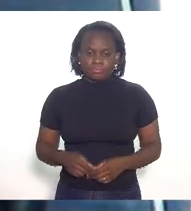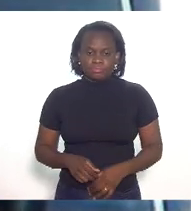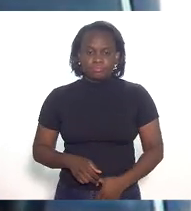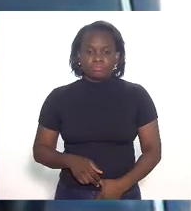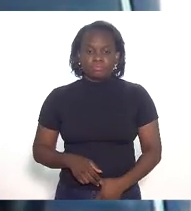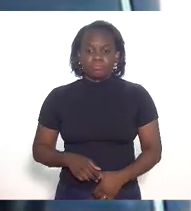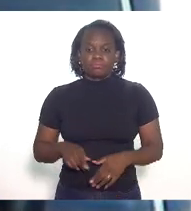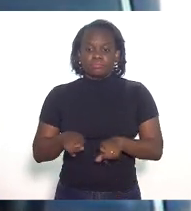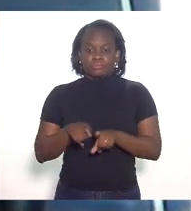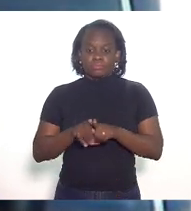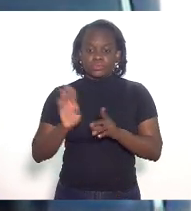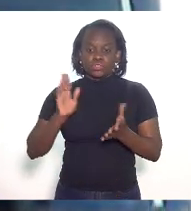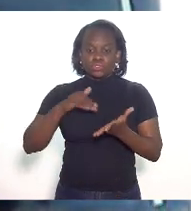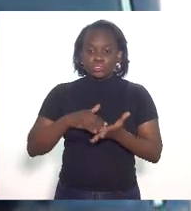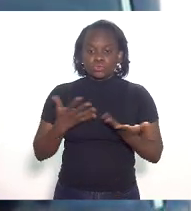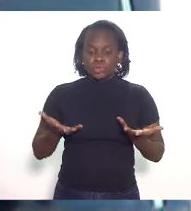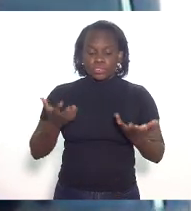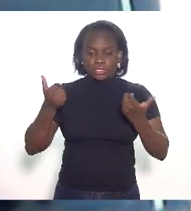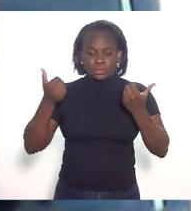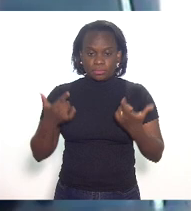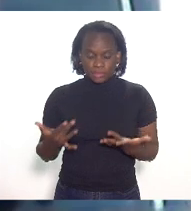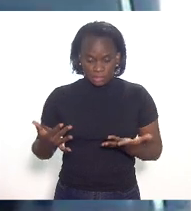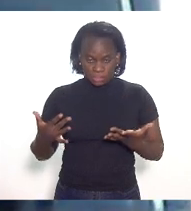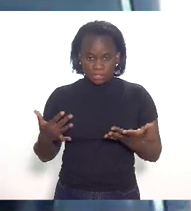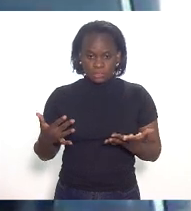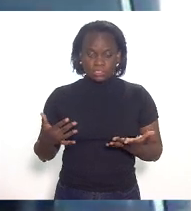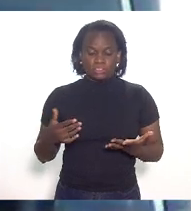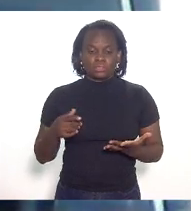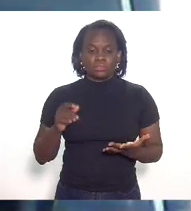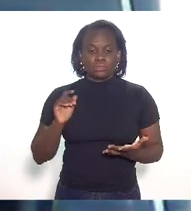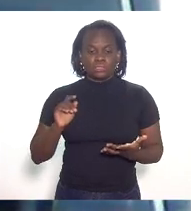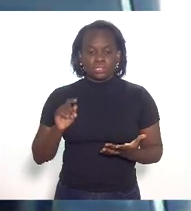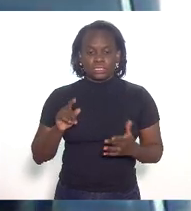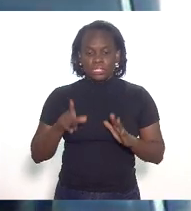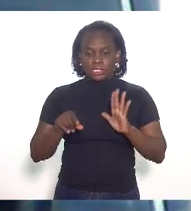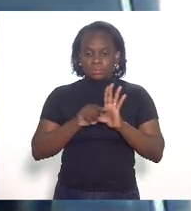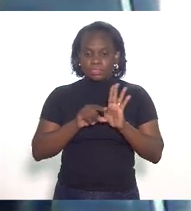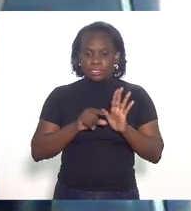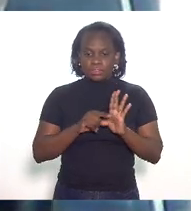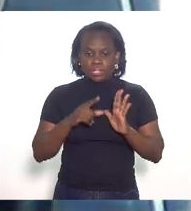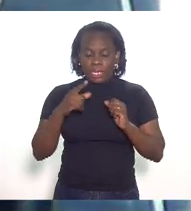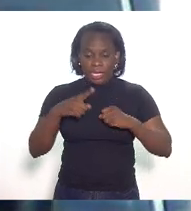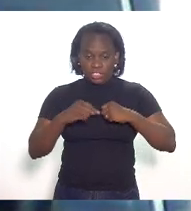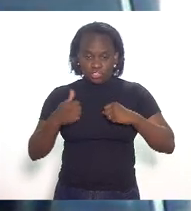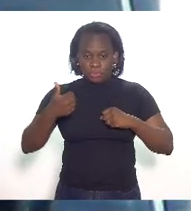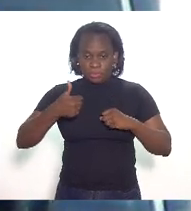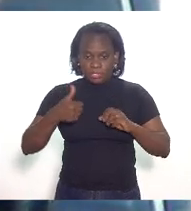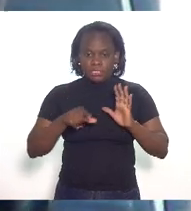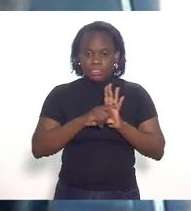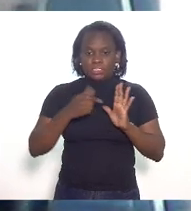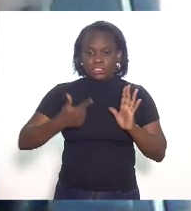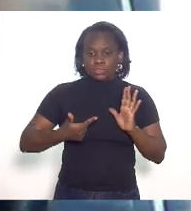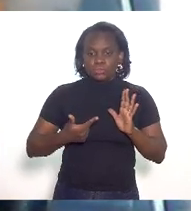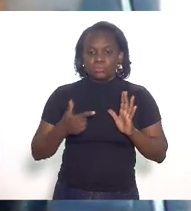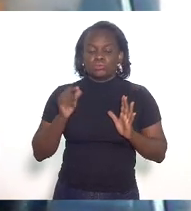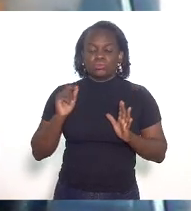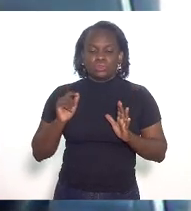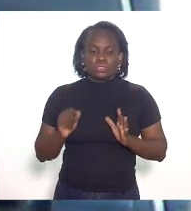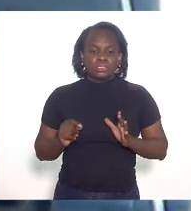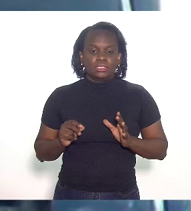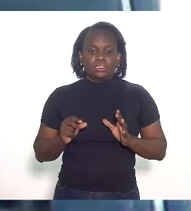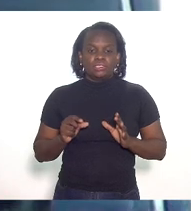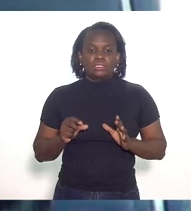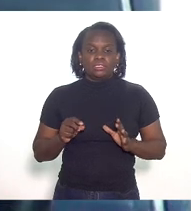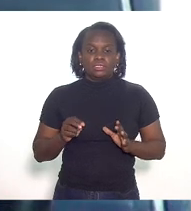e o último aspecto que eu queria chamar a atenção aqui é desse parágrafo do artigo 1º parágrafo 2º quando ele